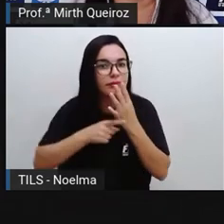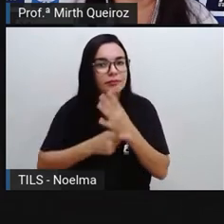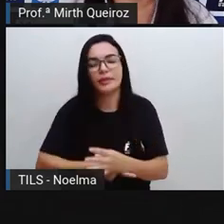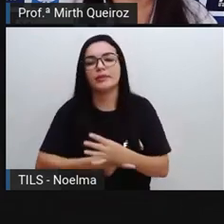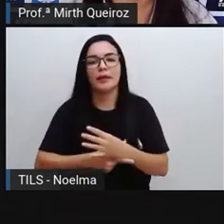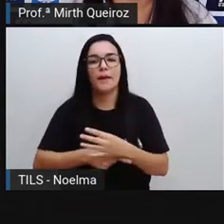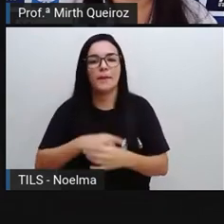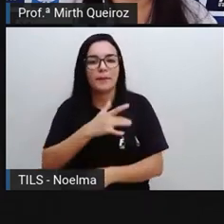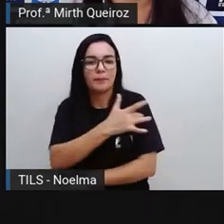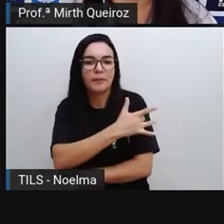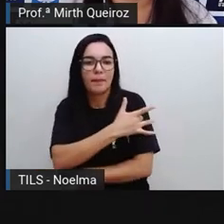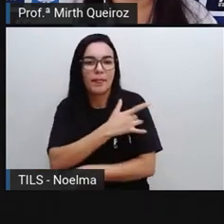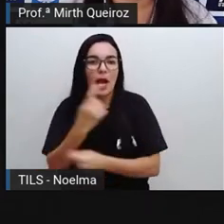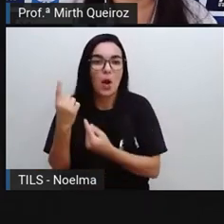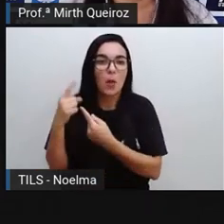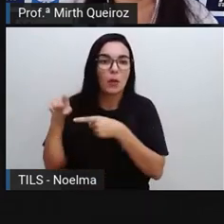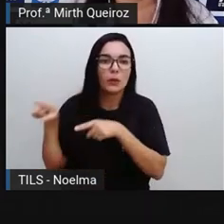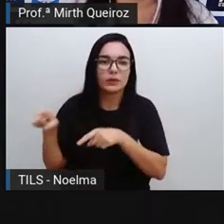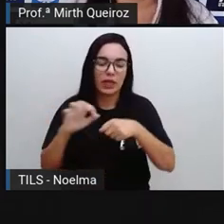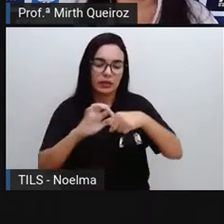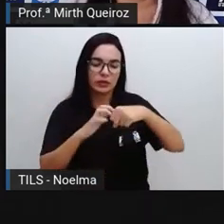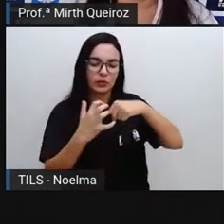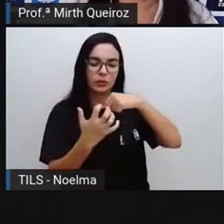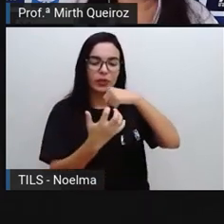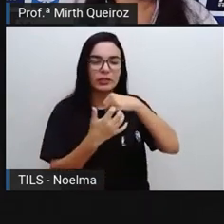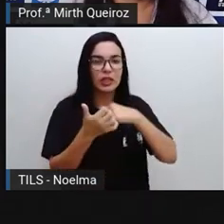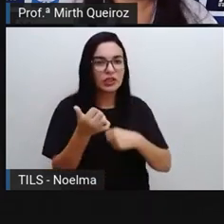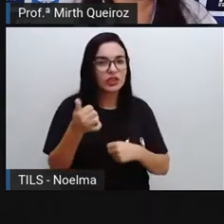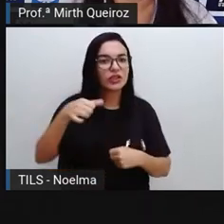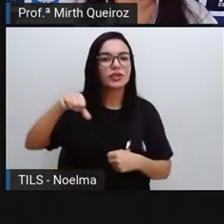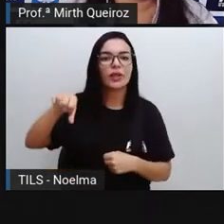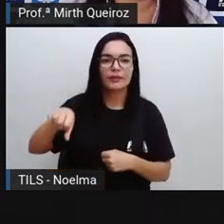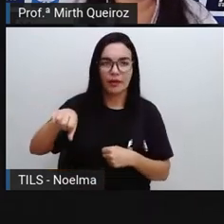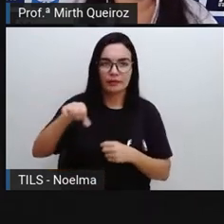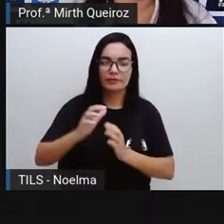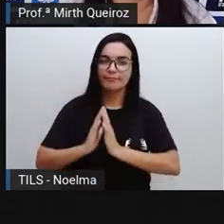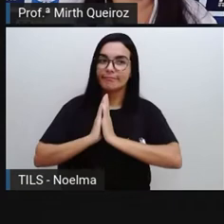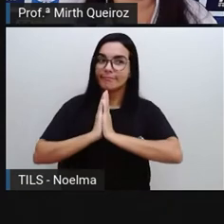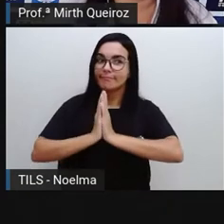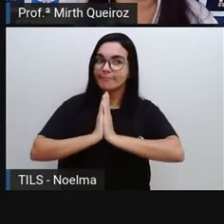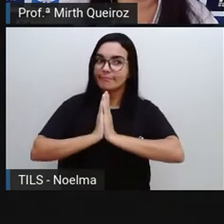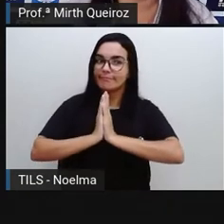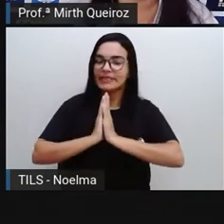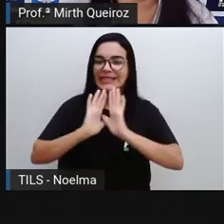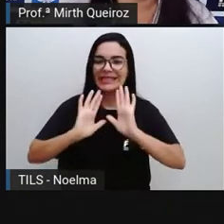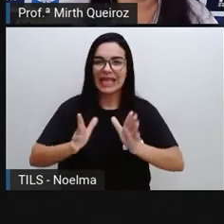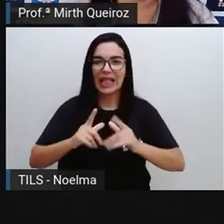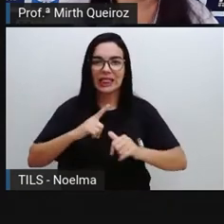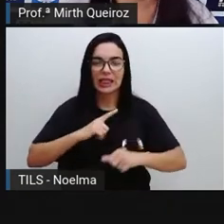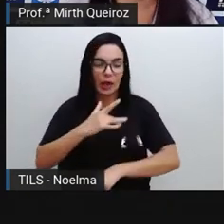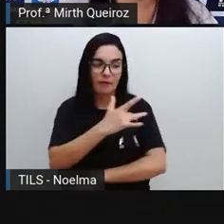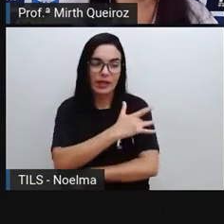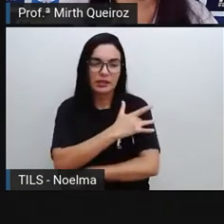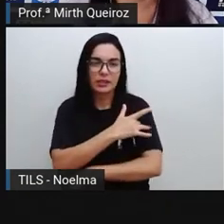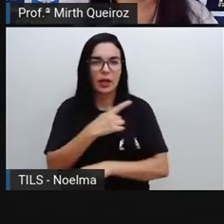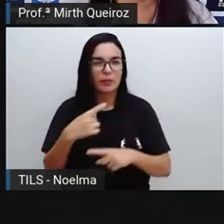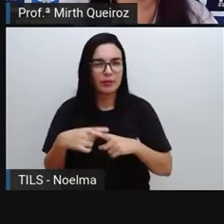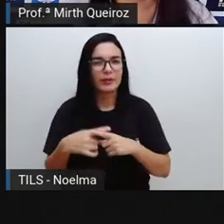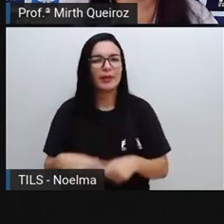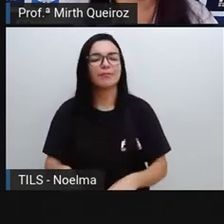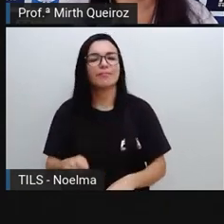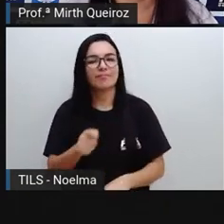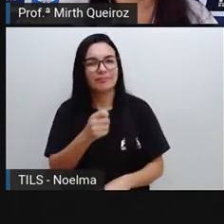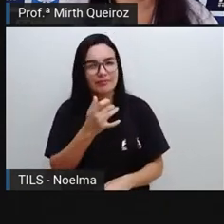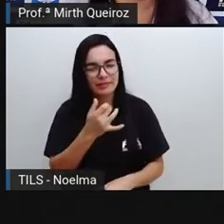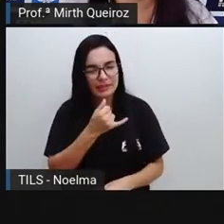aí contra essa doença que vem sendo muito cruel, né? E que, de certa forma, dizimou aí grande parte aí da